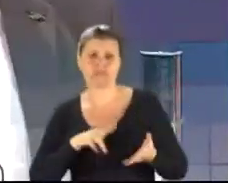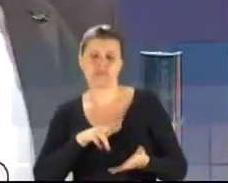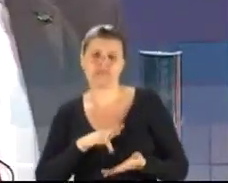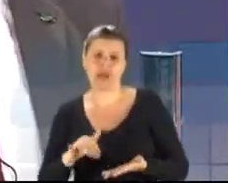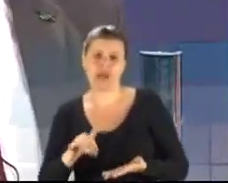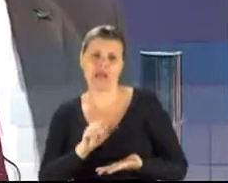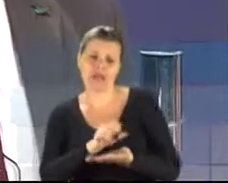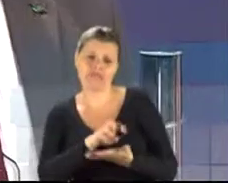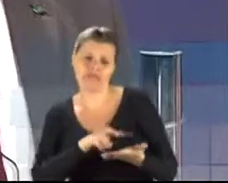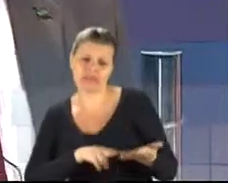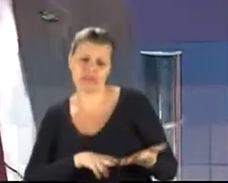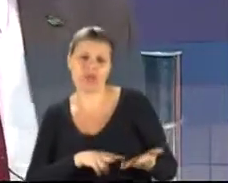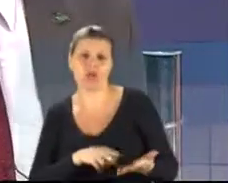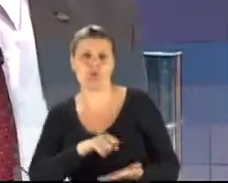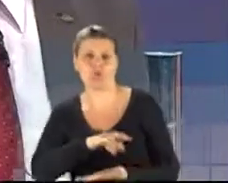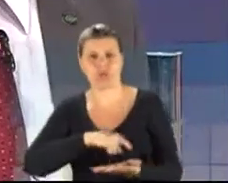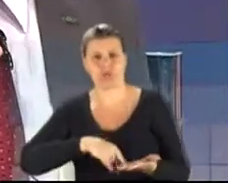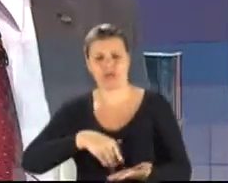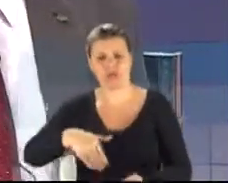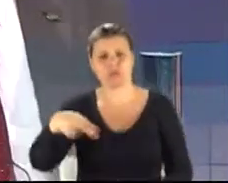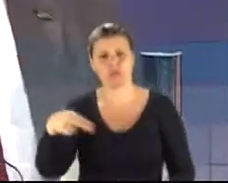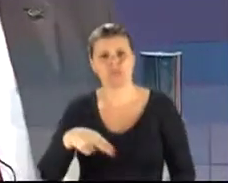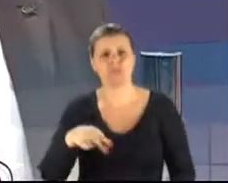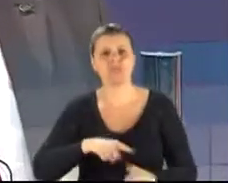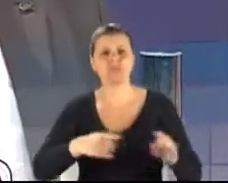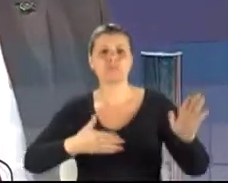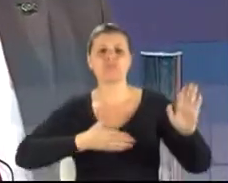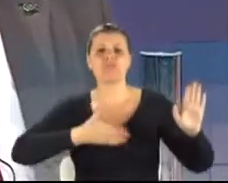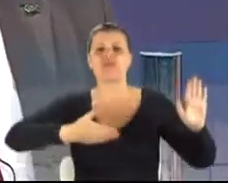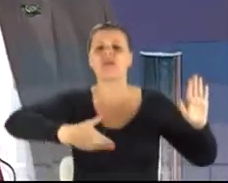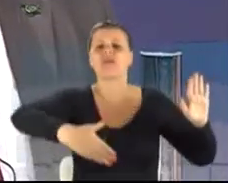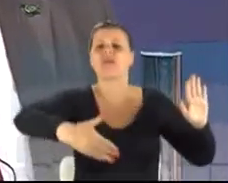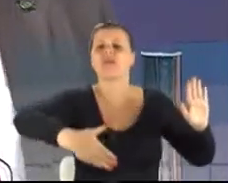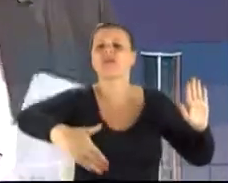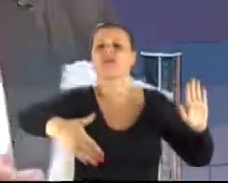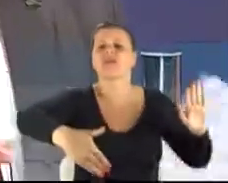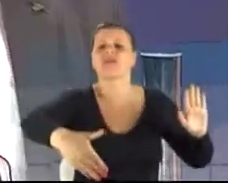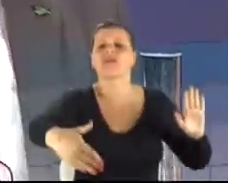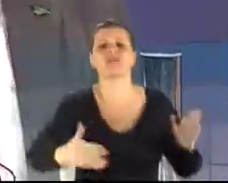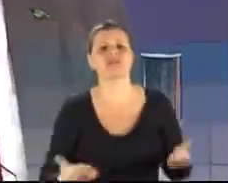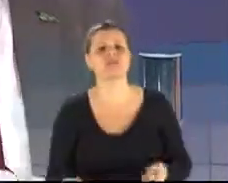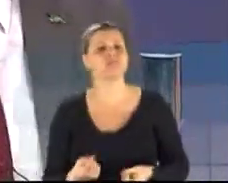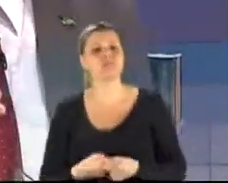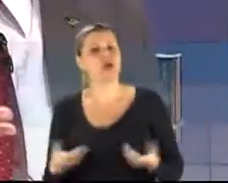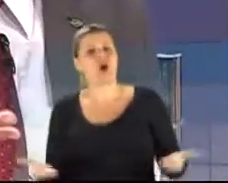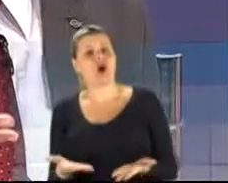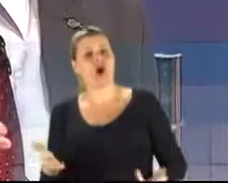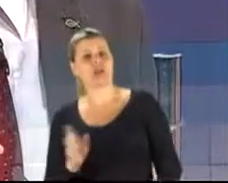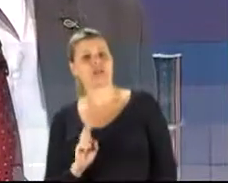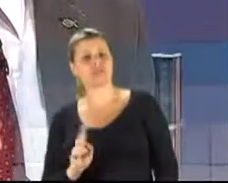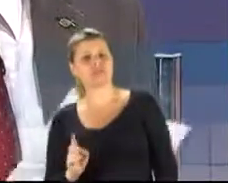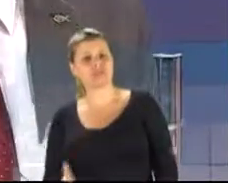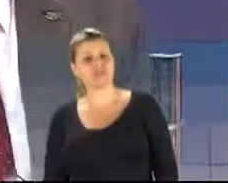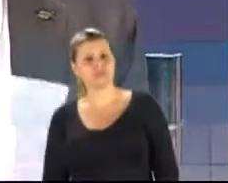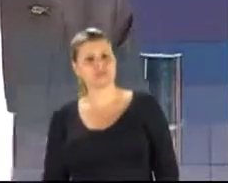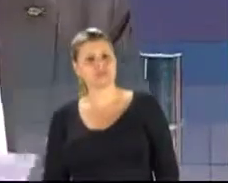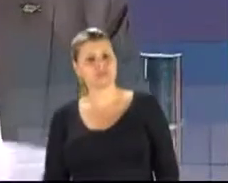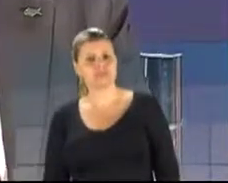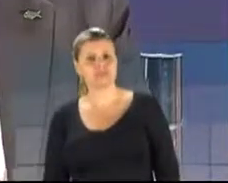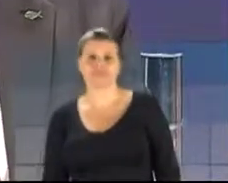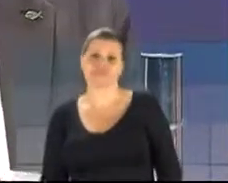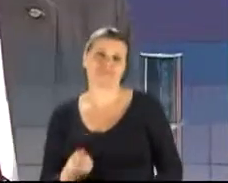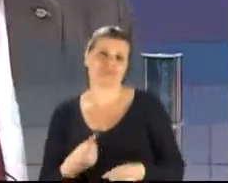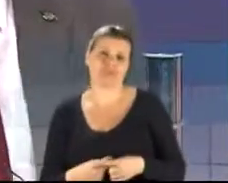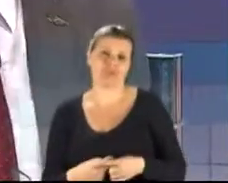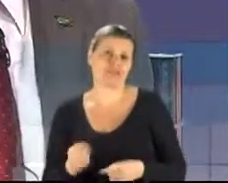lá em novembro. Quer dizer, é uma promessa lá para frente, é uma... Por que não aprova agora, então, para valer em novembro? É porque não vão